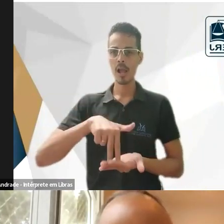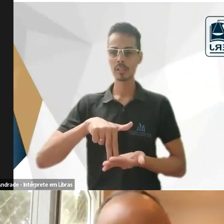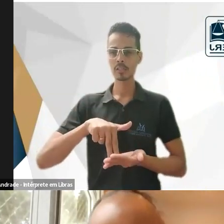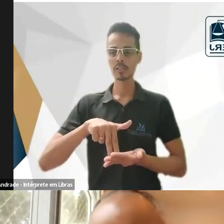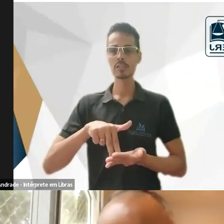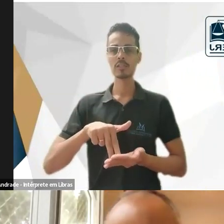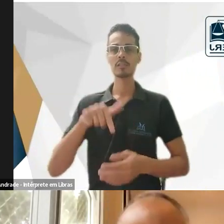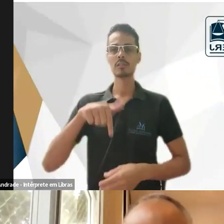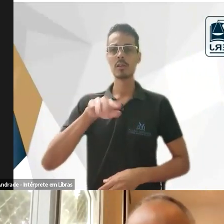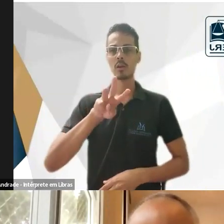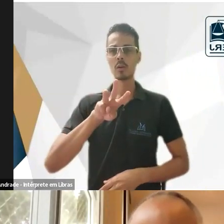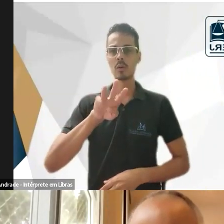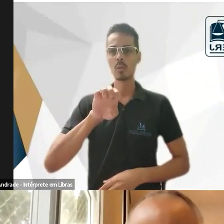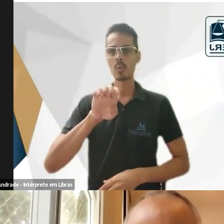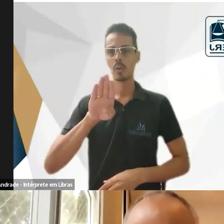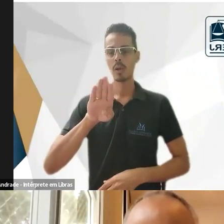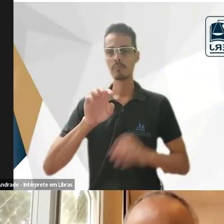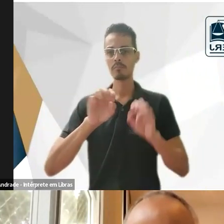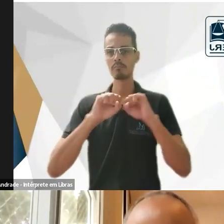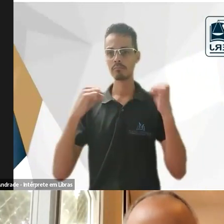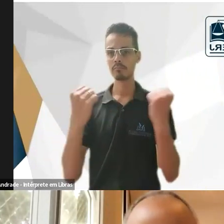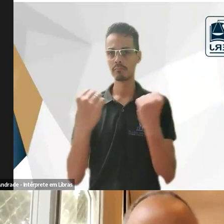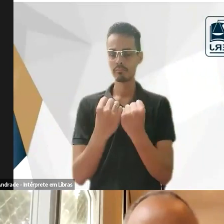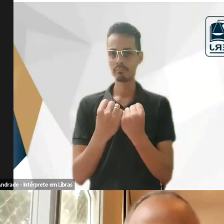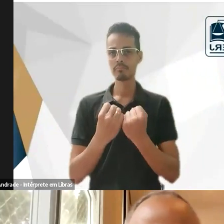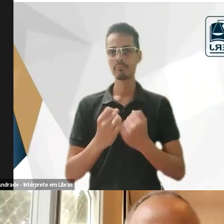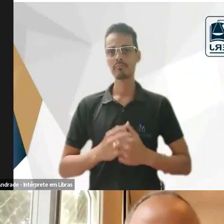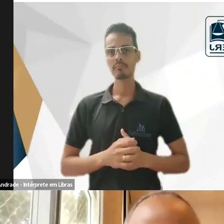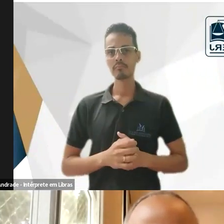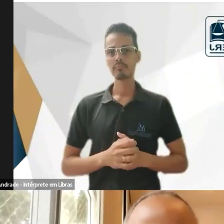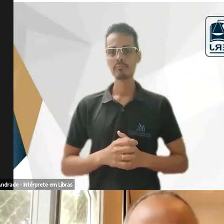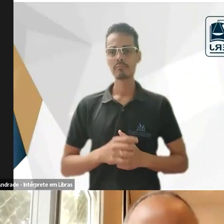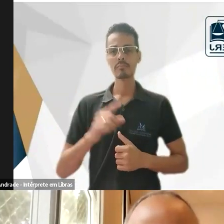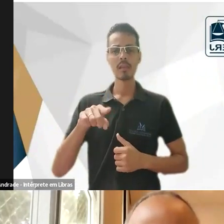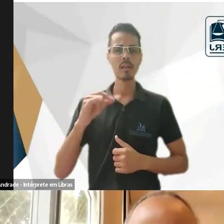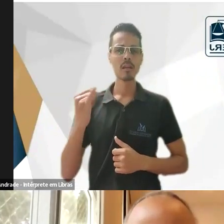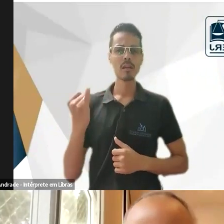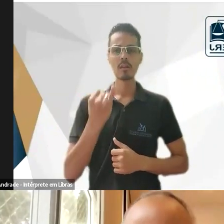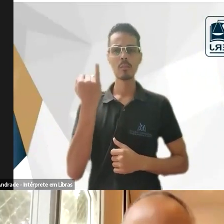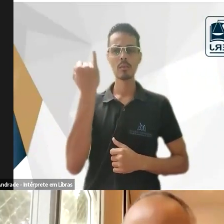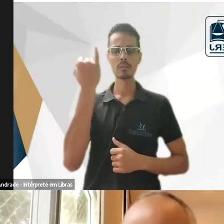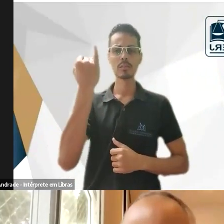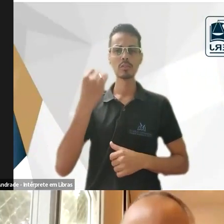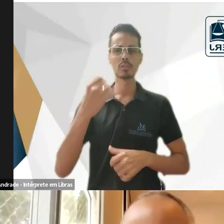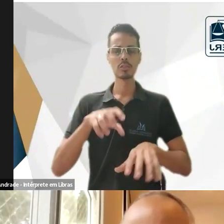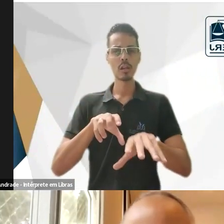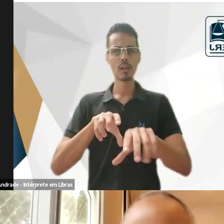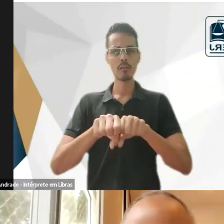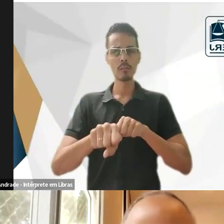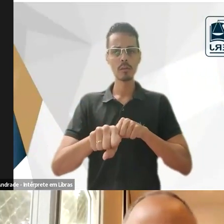pensamento de Tobias Barreto, um intelectual brasileiro tão importante para a formação do nosso